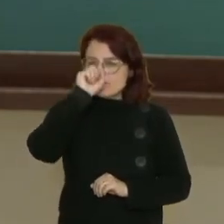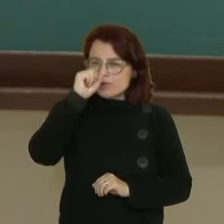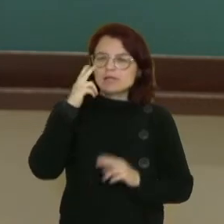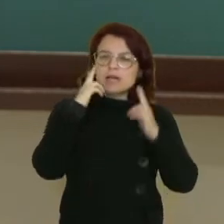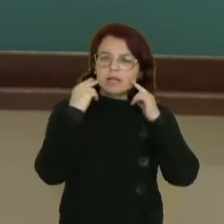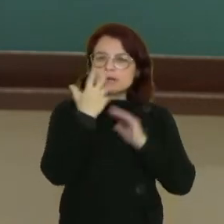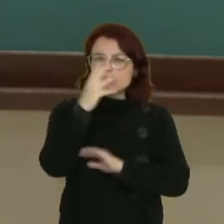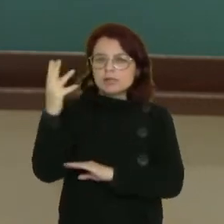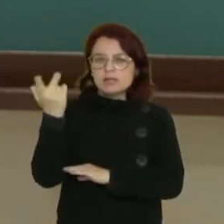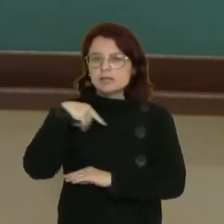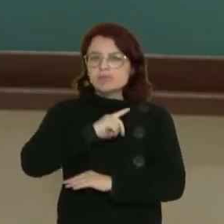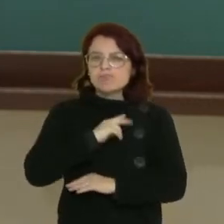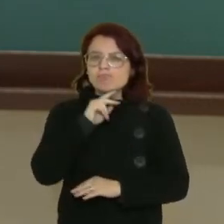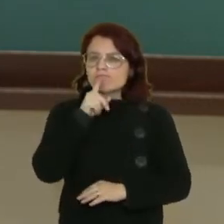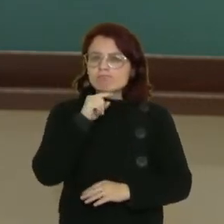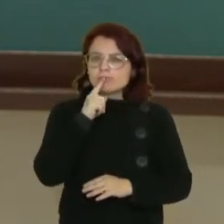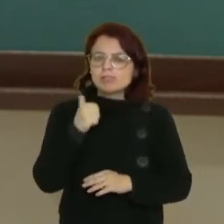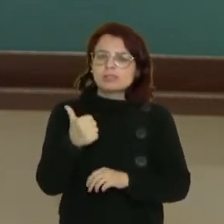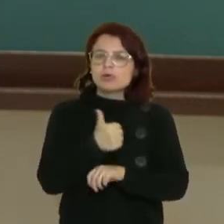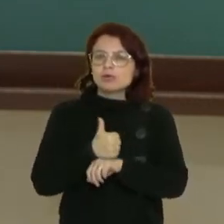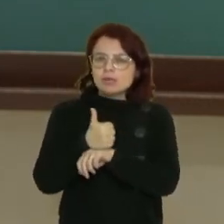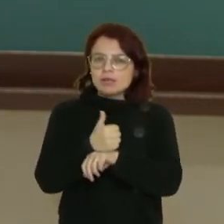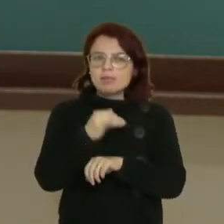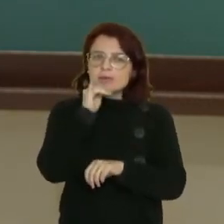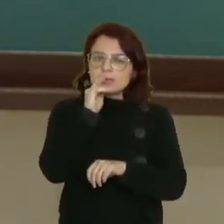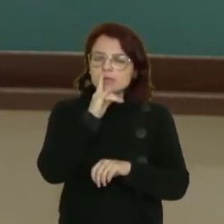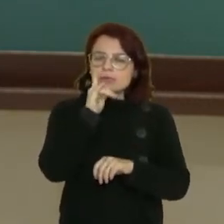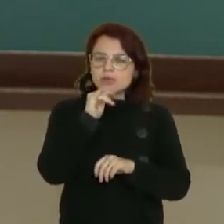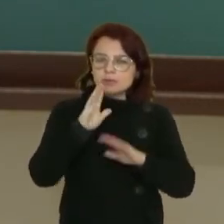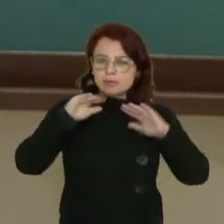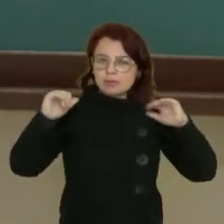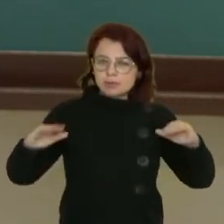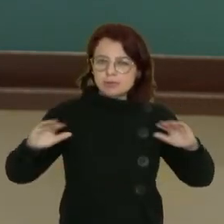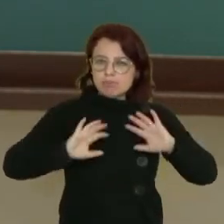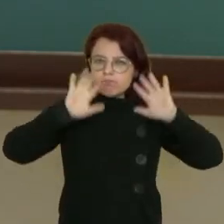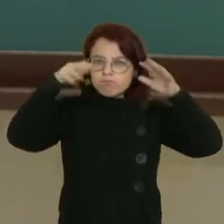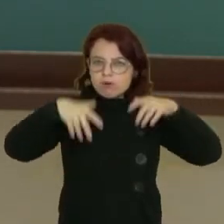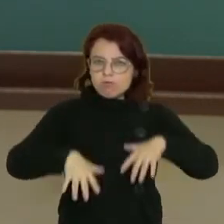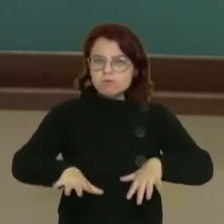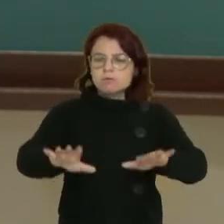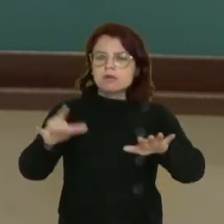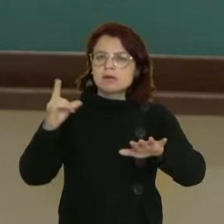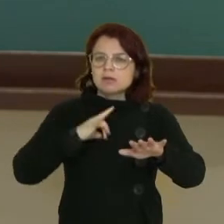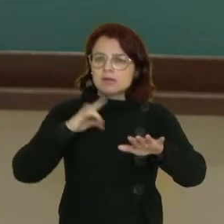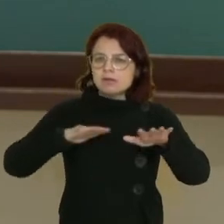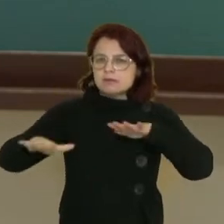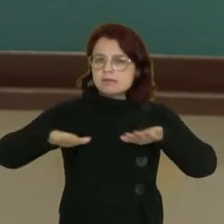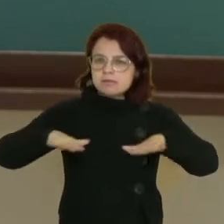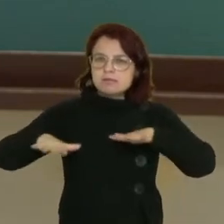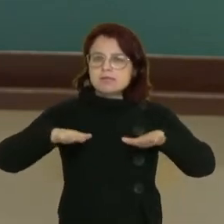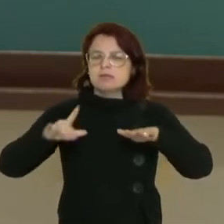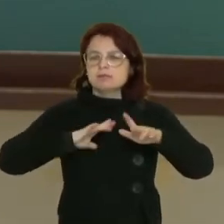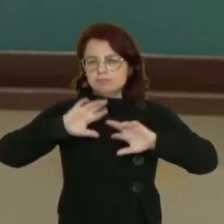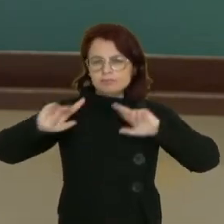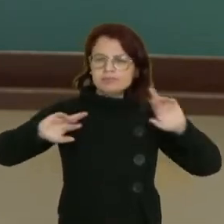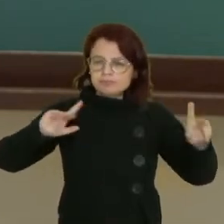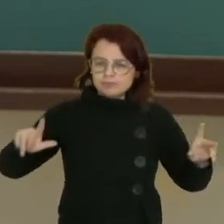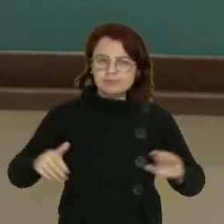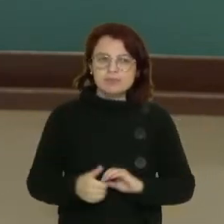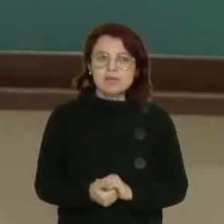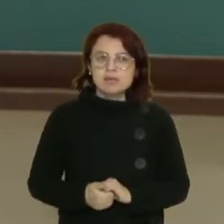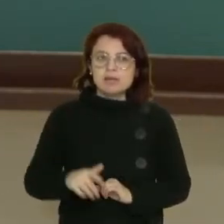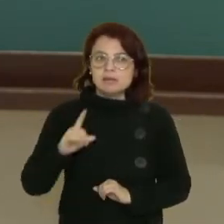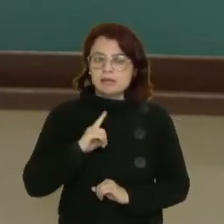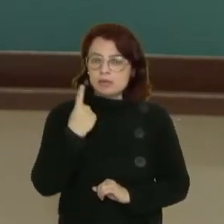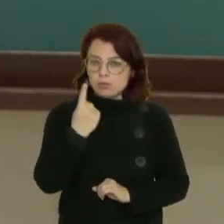natureza. O oceano, o maremoto, o terremoto. E entre todos os titãs, um dos mais poderosos